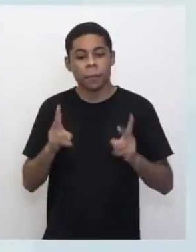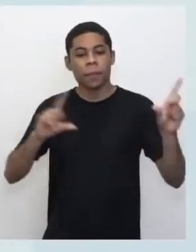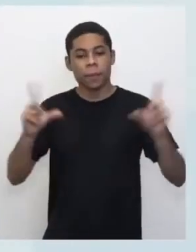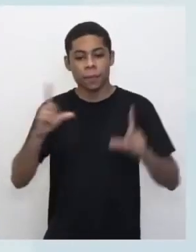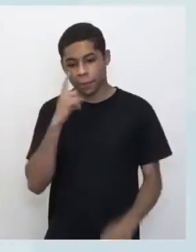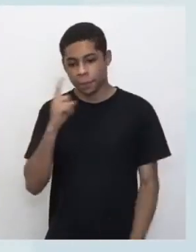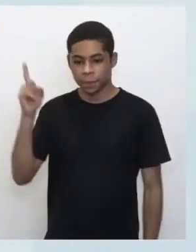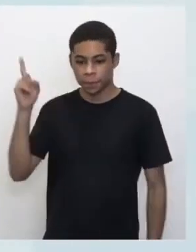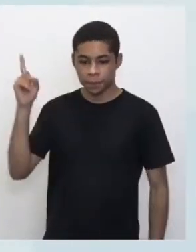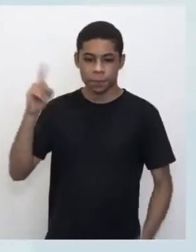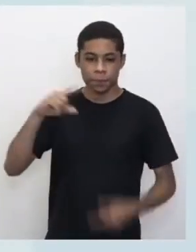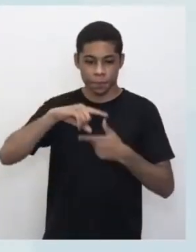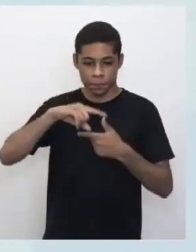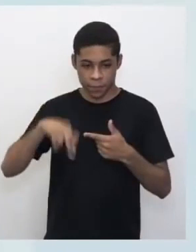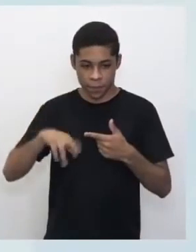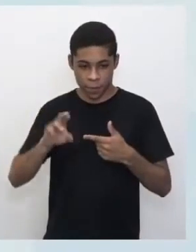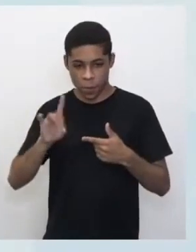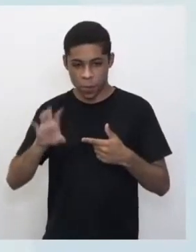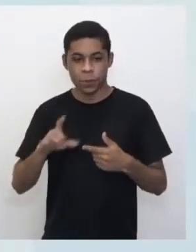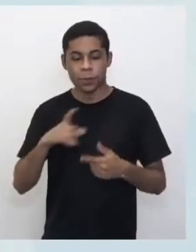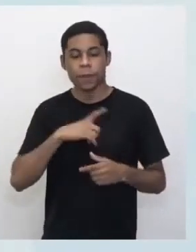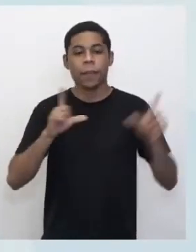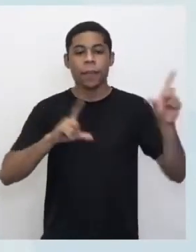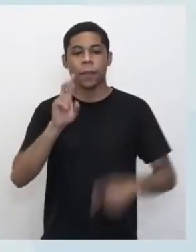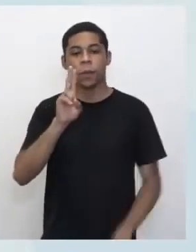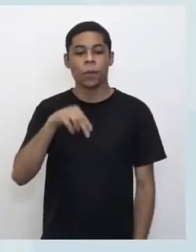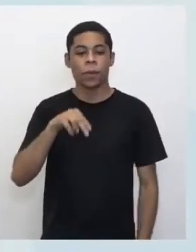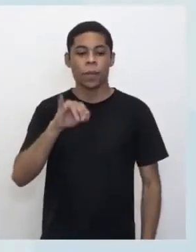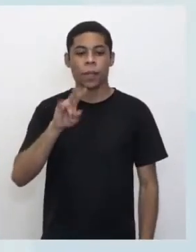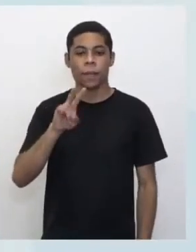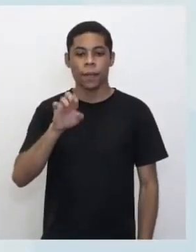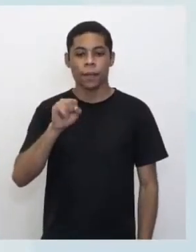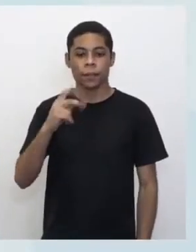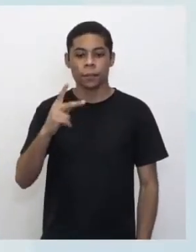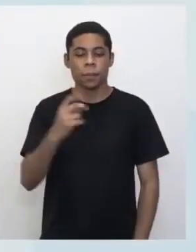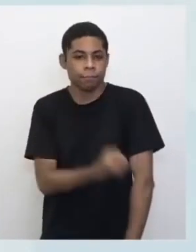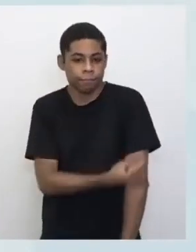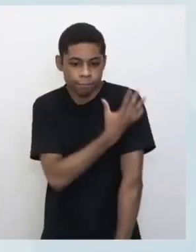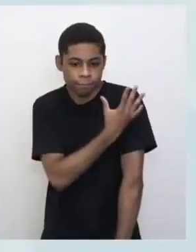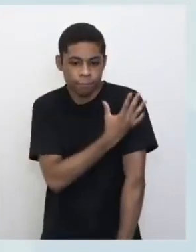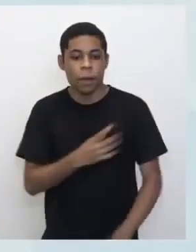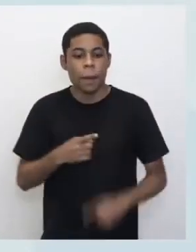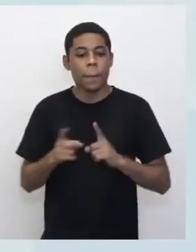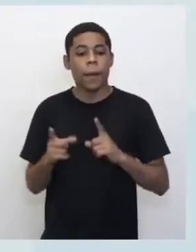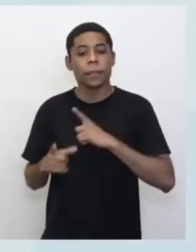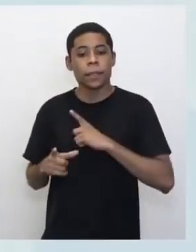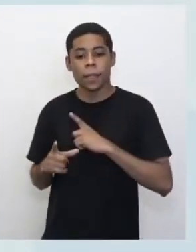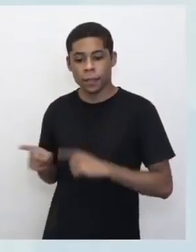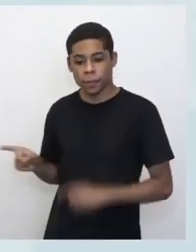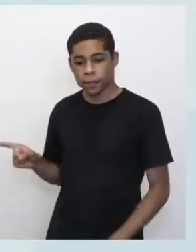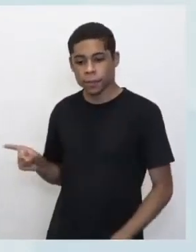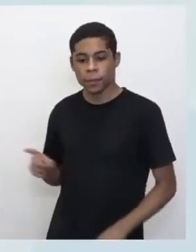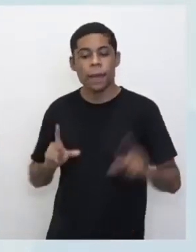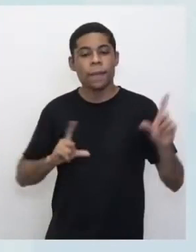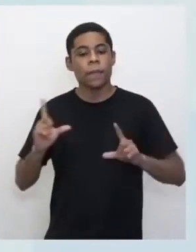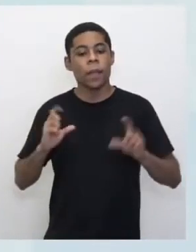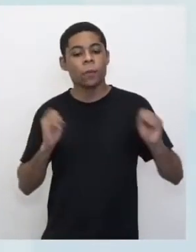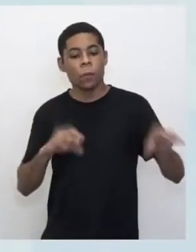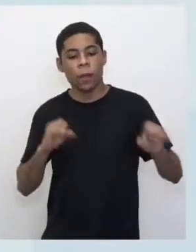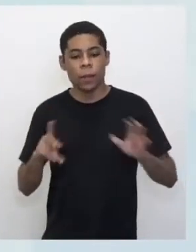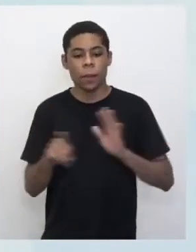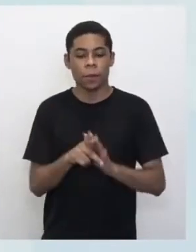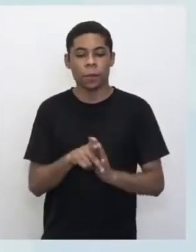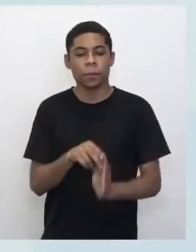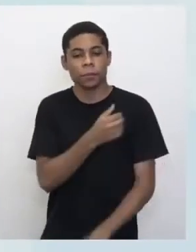a gente tem aí a TV Universo para os anos iniciais, mas o que interessa para a gente aqui é o ensino médio, é a TV Educação, João. Isso, TV Educação está ali